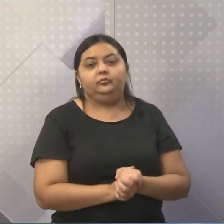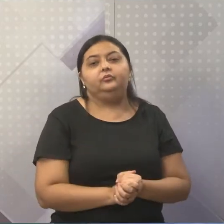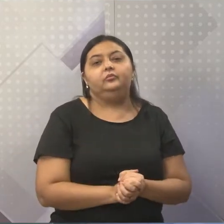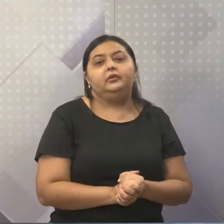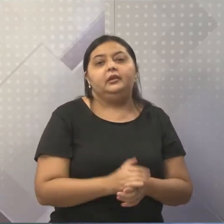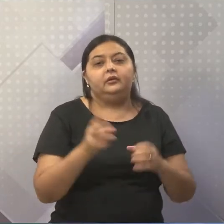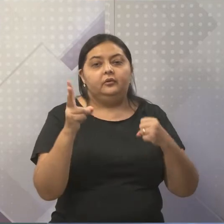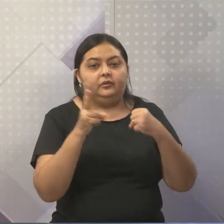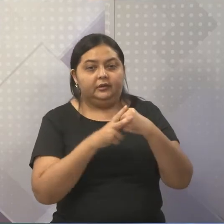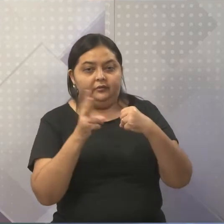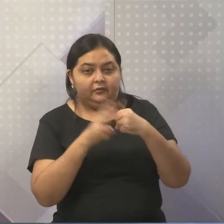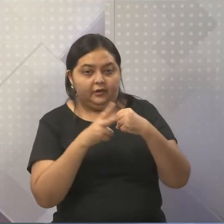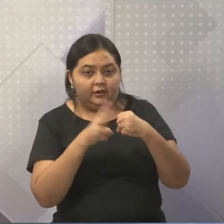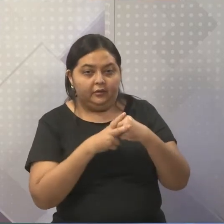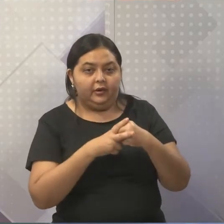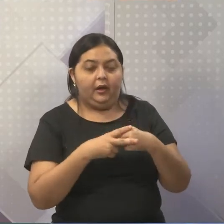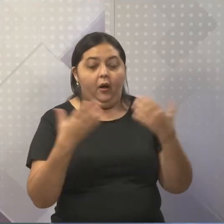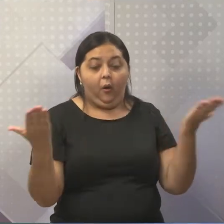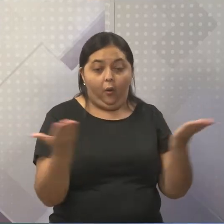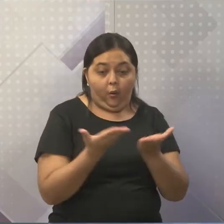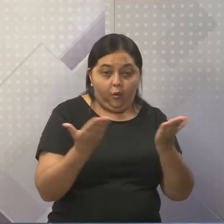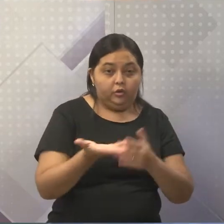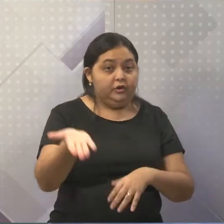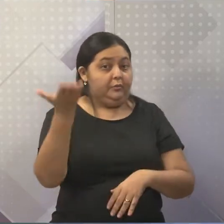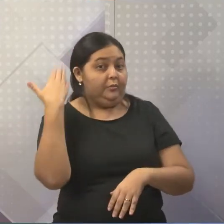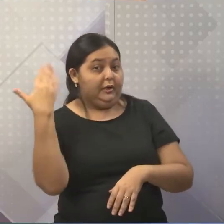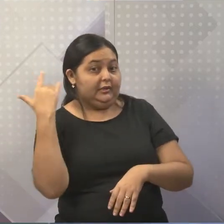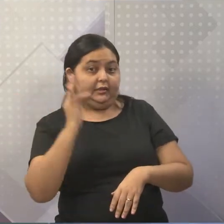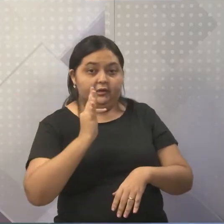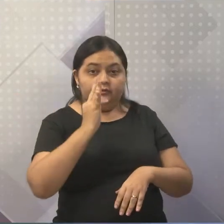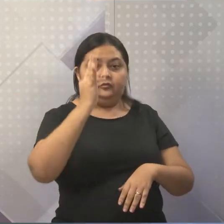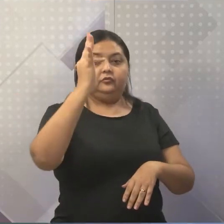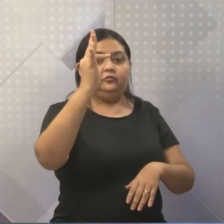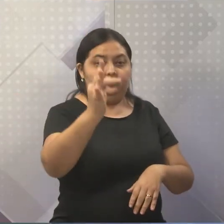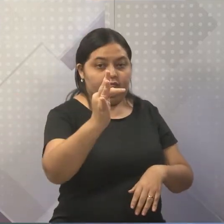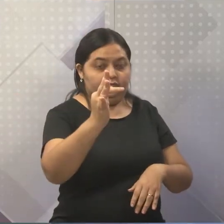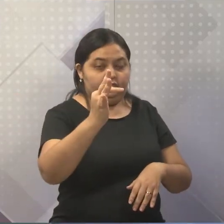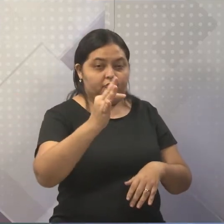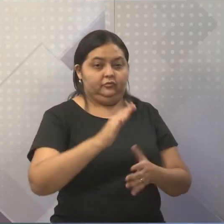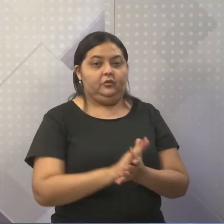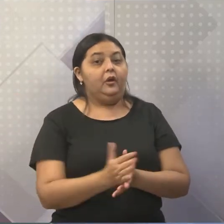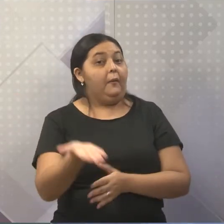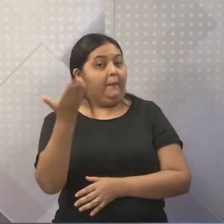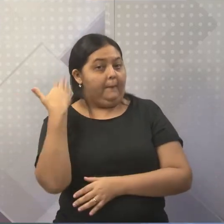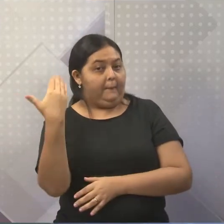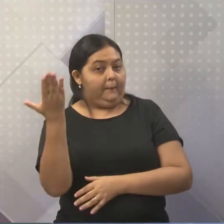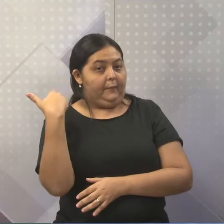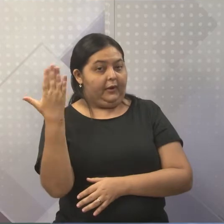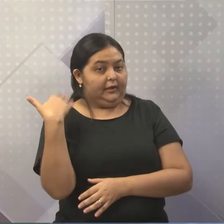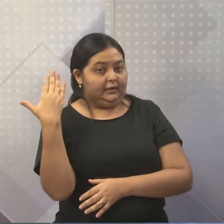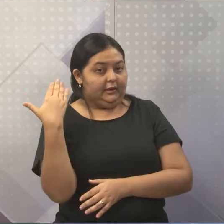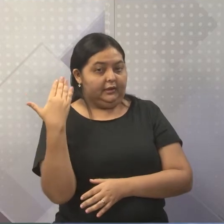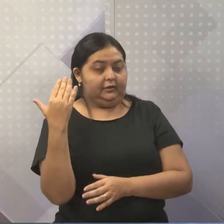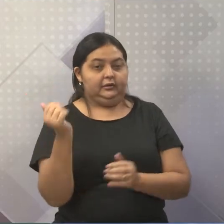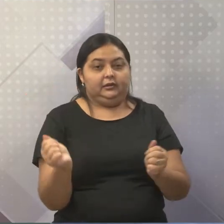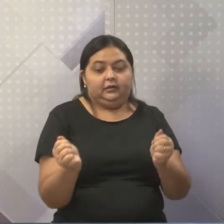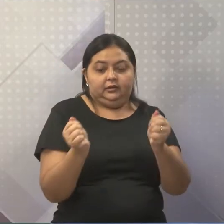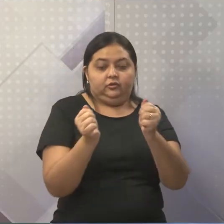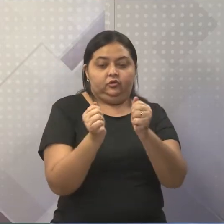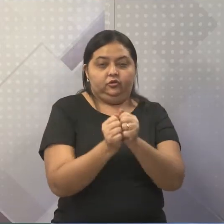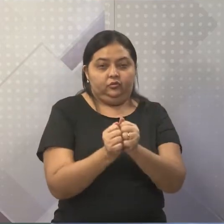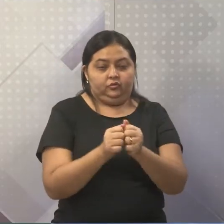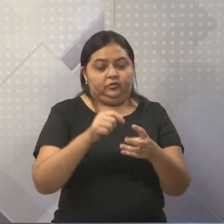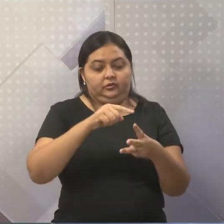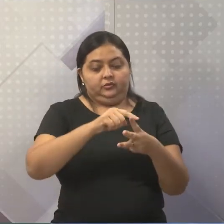de presente, passado e futuro. Só que o passado, ele aglomera, ele junta